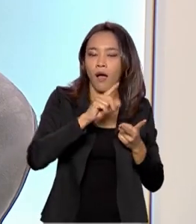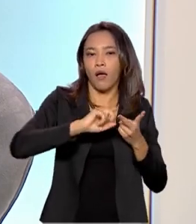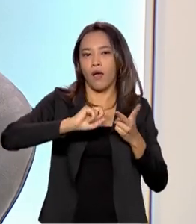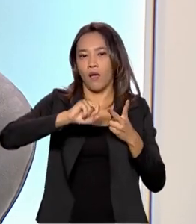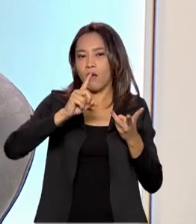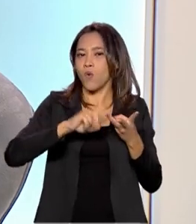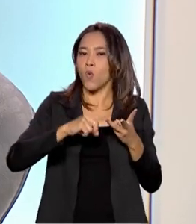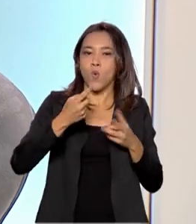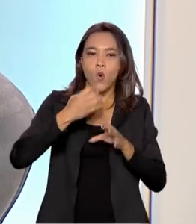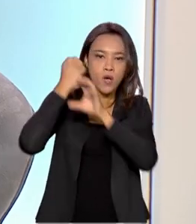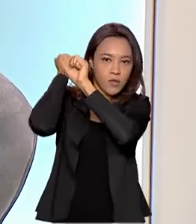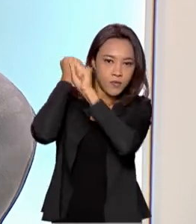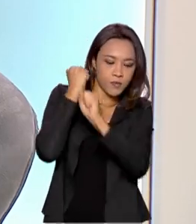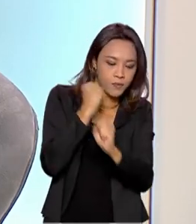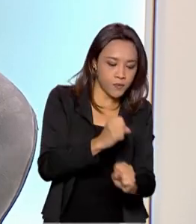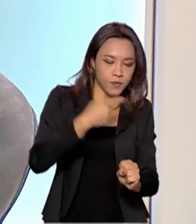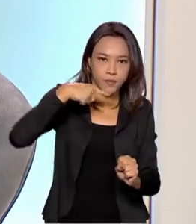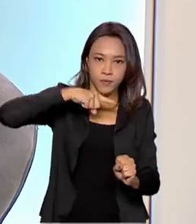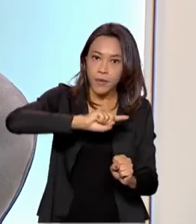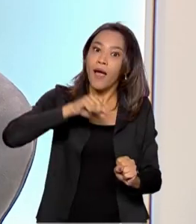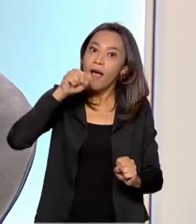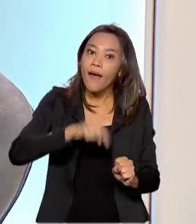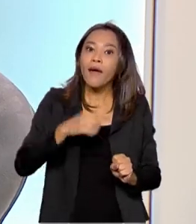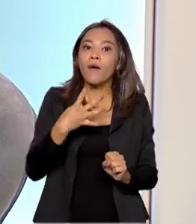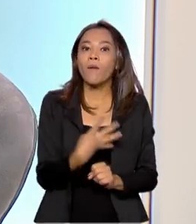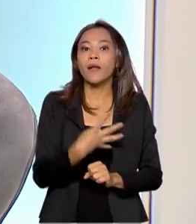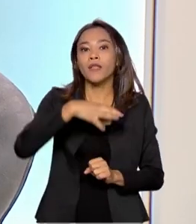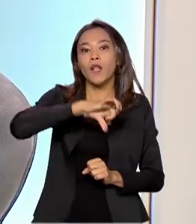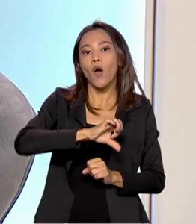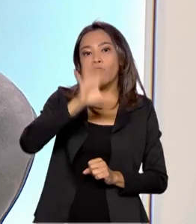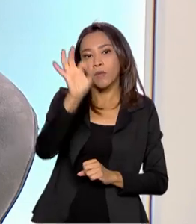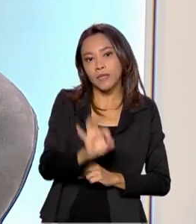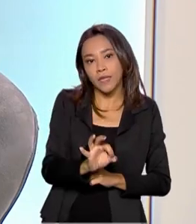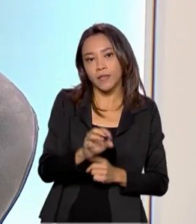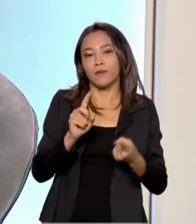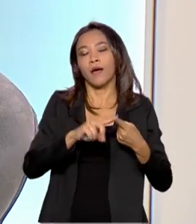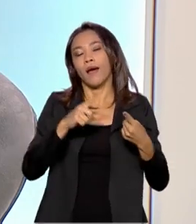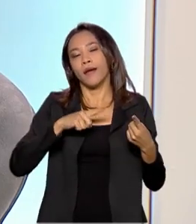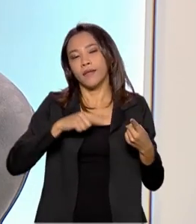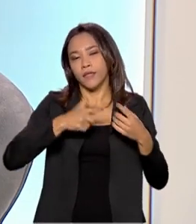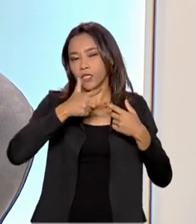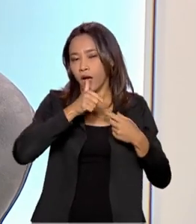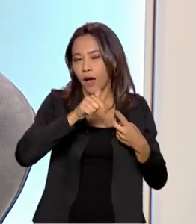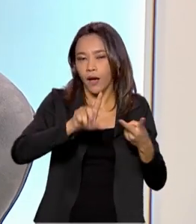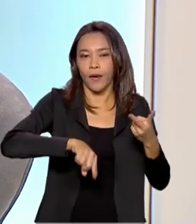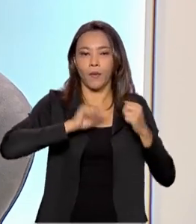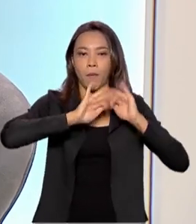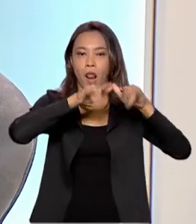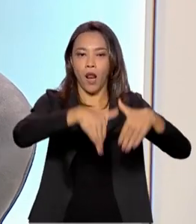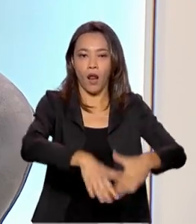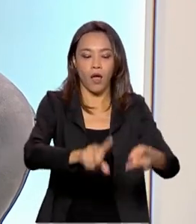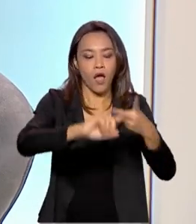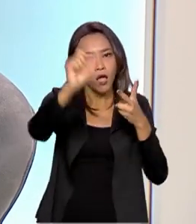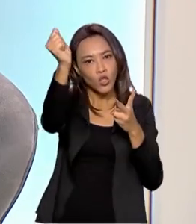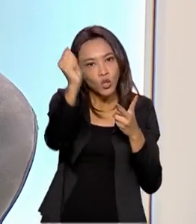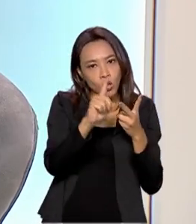A renovabilidade da nossa matriz é de 49%. Aí inclui a fonte hídrica, eólica, solar,